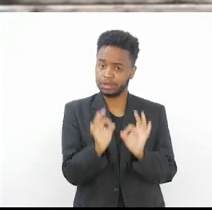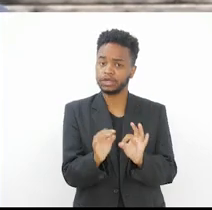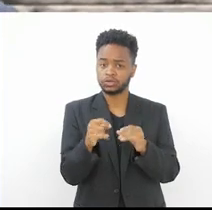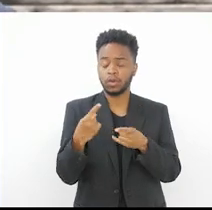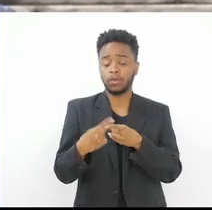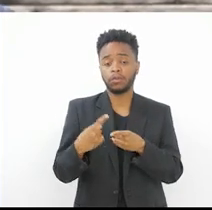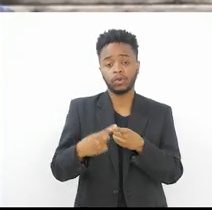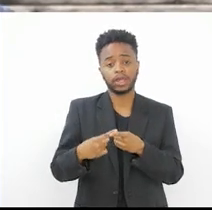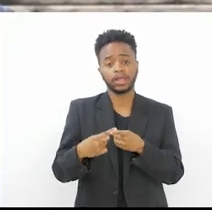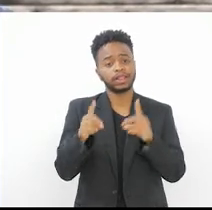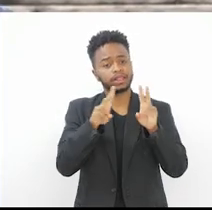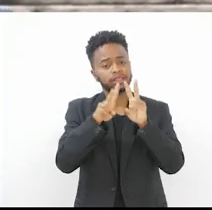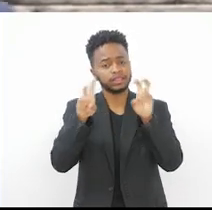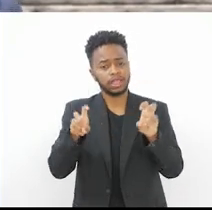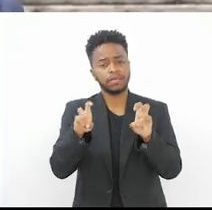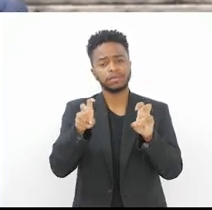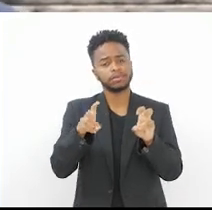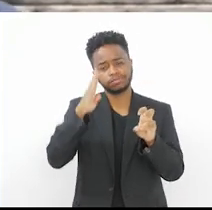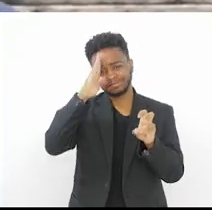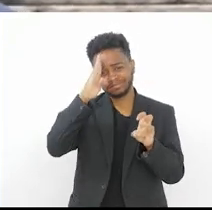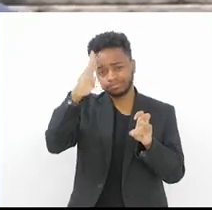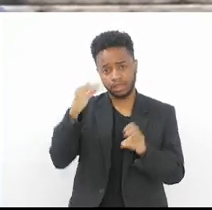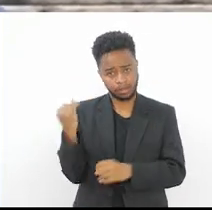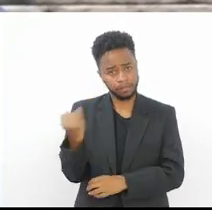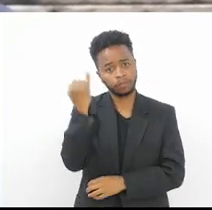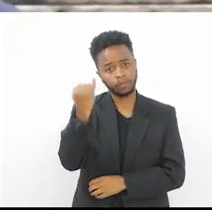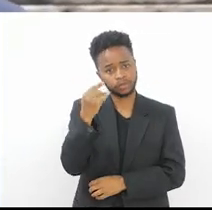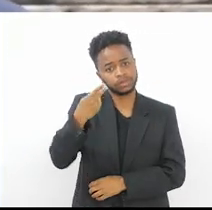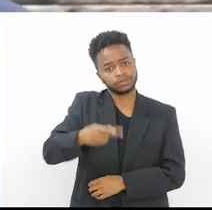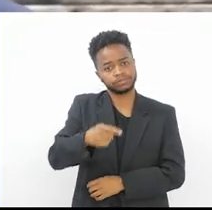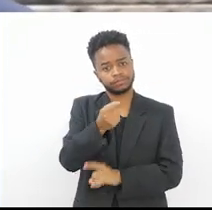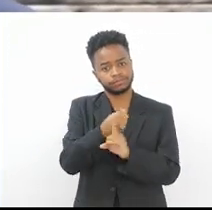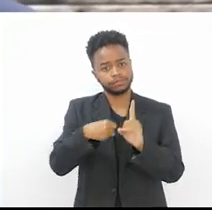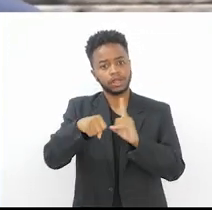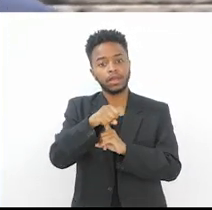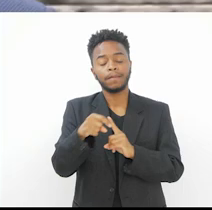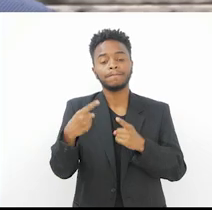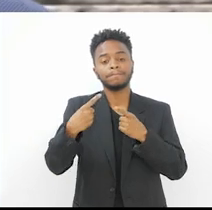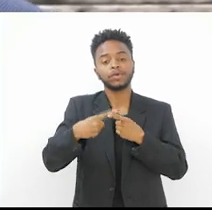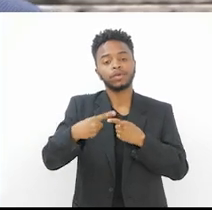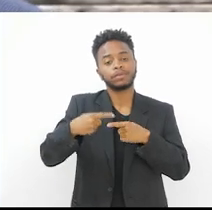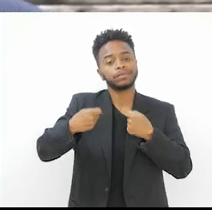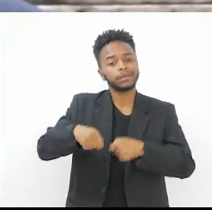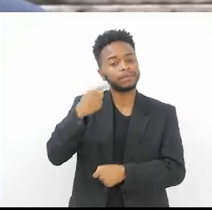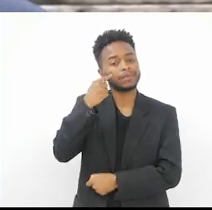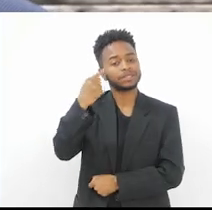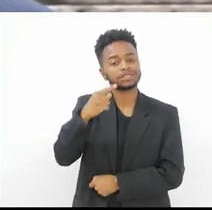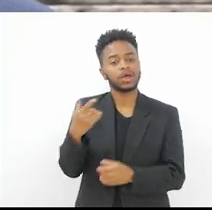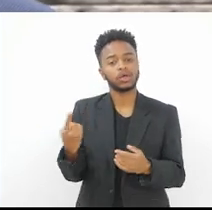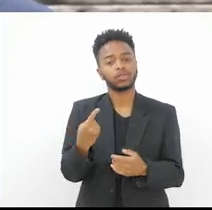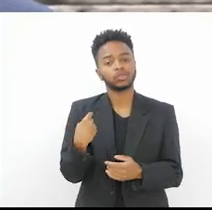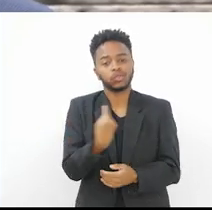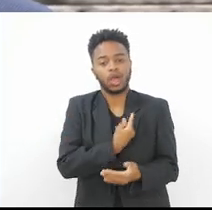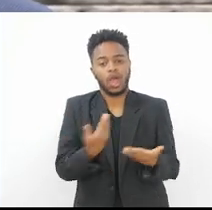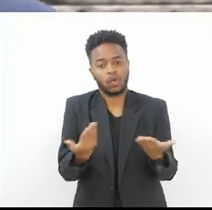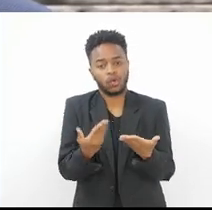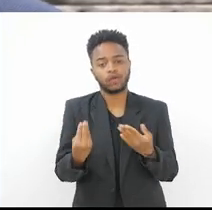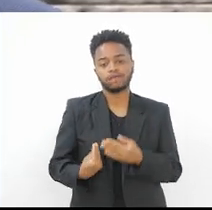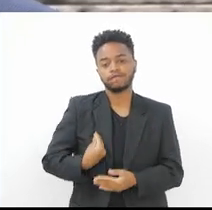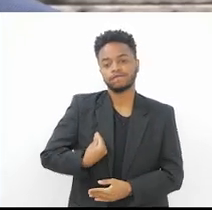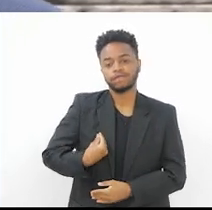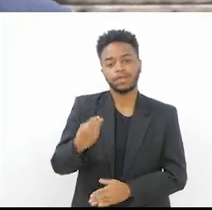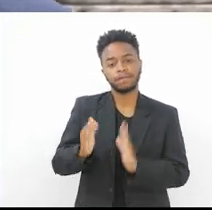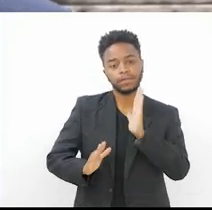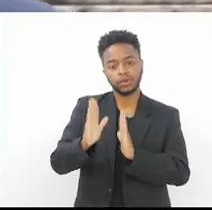questão de fundamental importância, eu diria assim, para a sociedade. Vamos pensar que a gente vive num momento onde a gente tem que